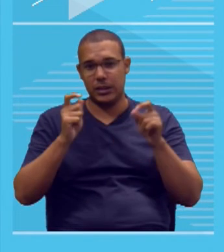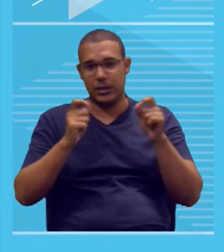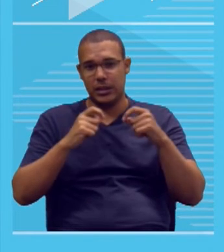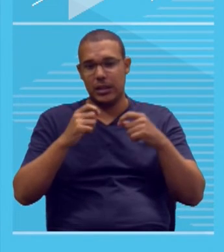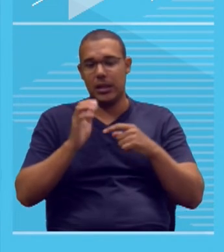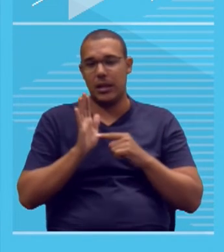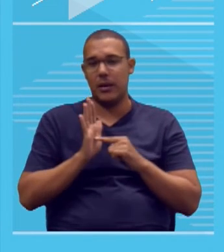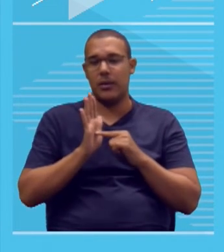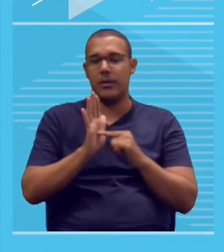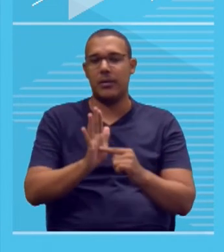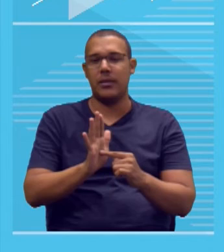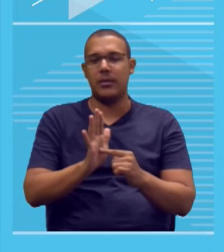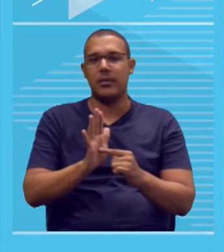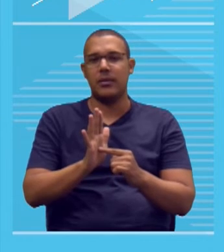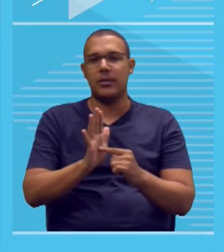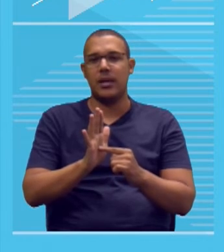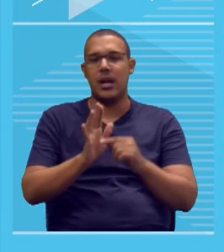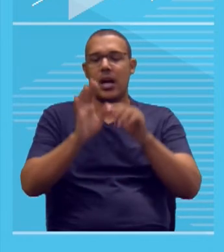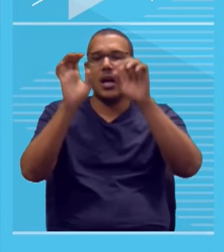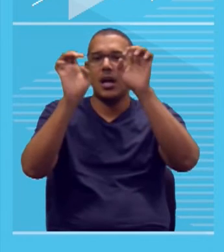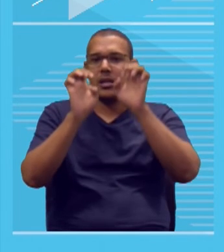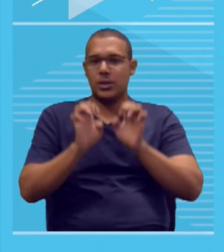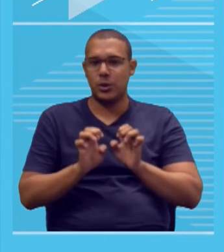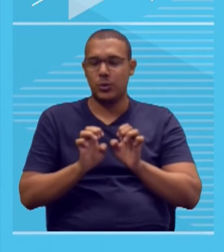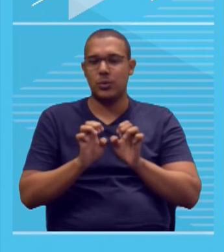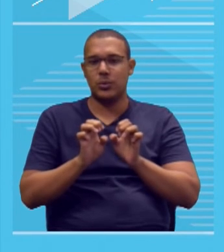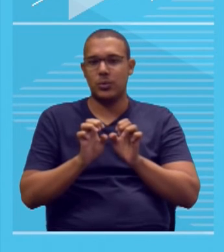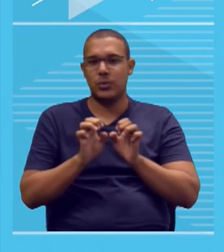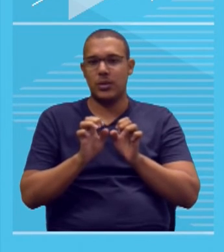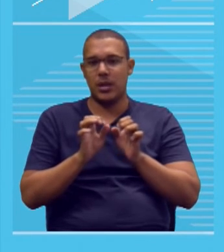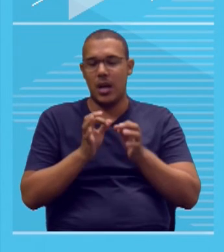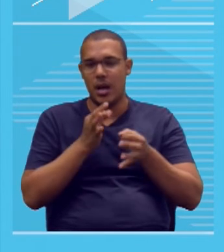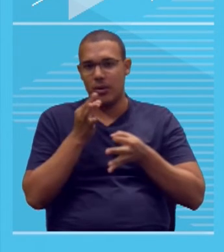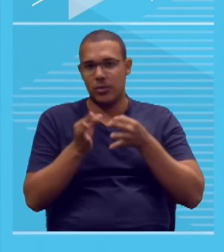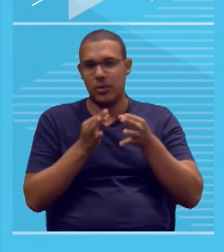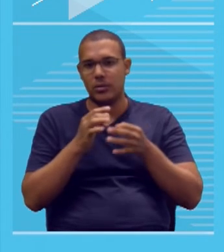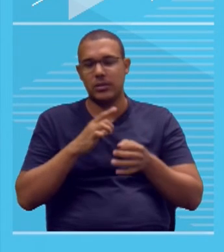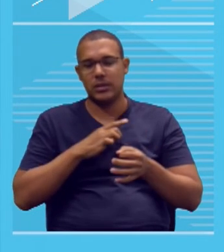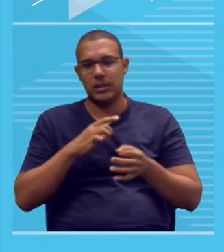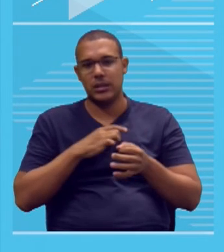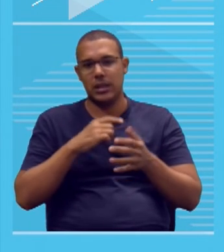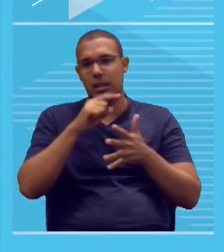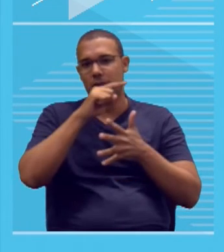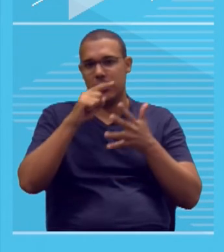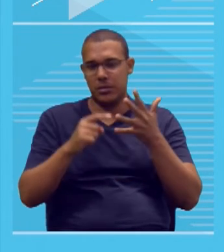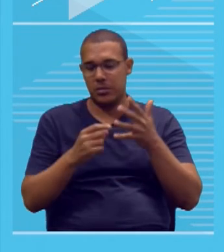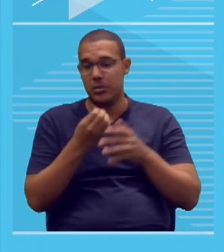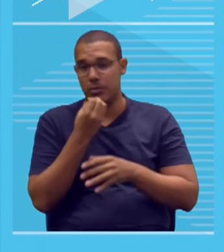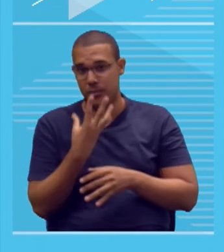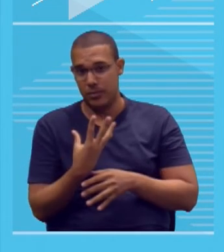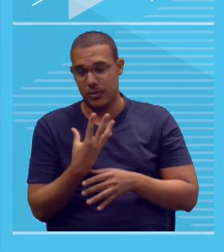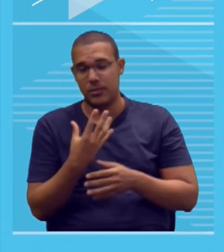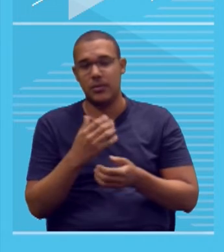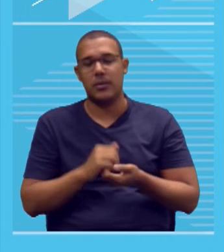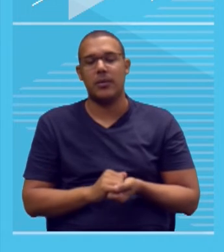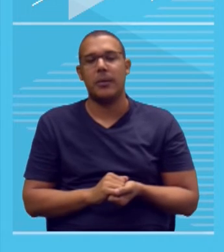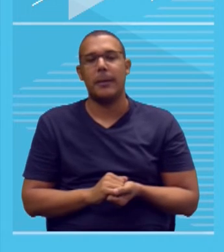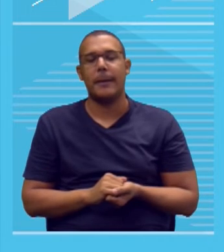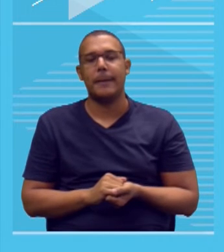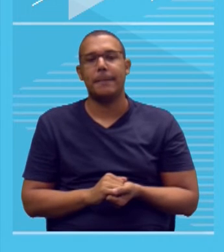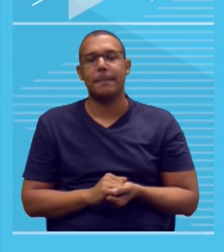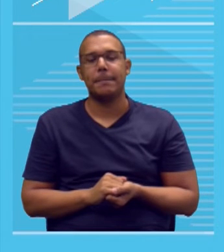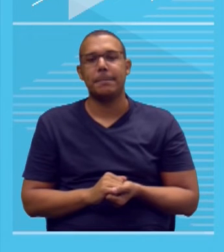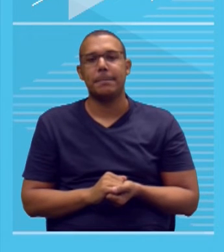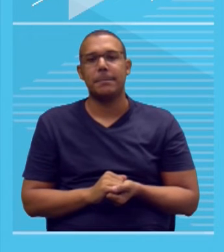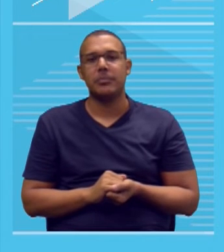apresentar a estrutura do texto argumentativo. Se você tem um bom repertório, isso também é avaliado nessa competência